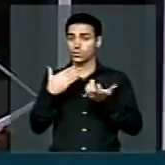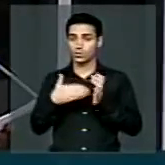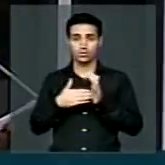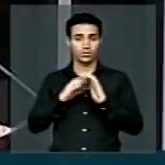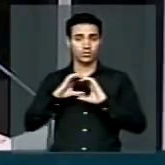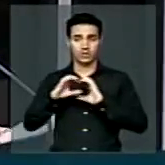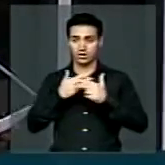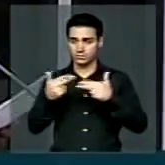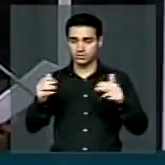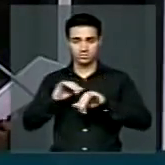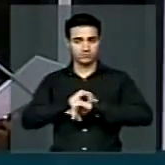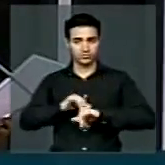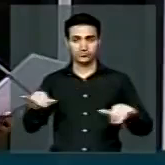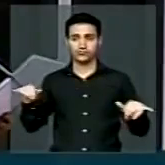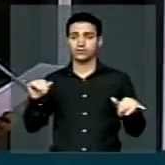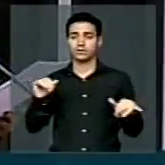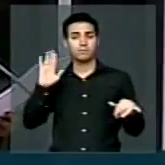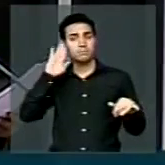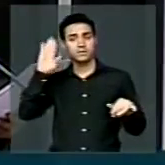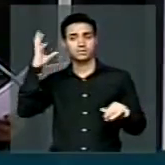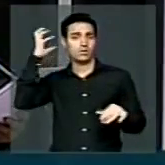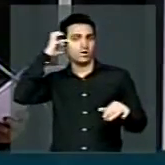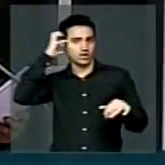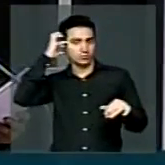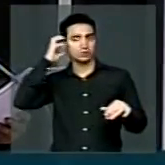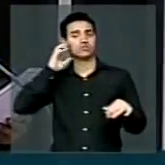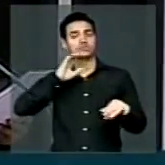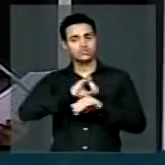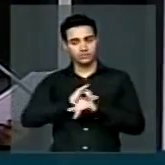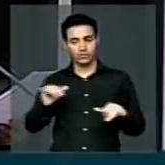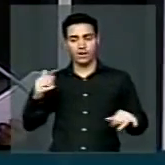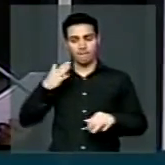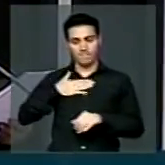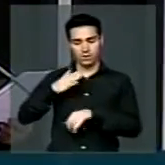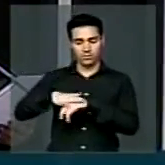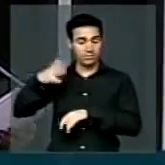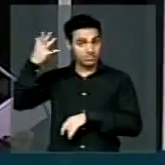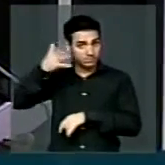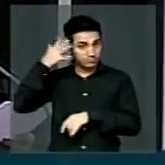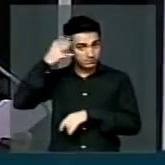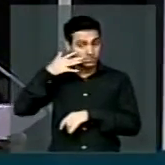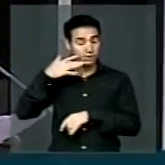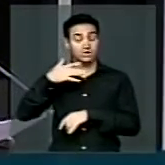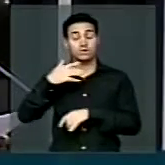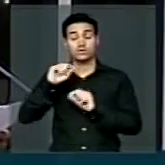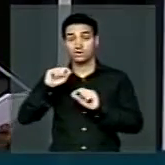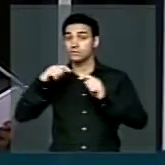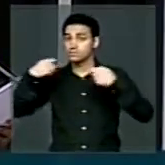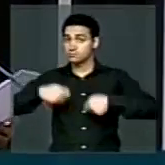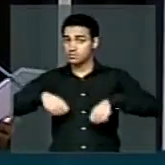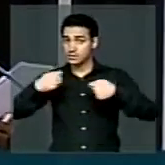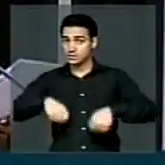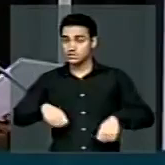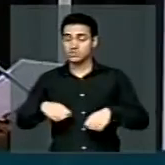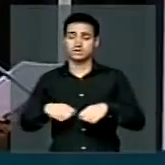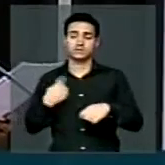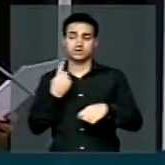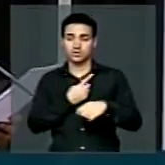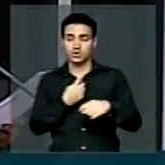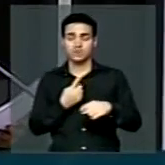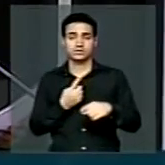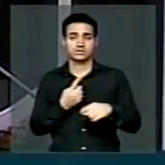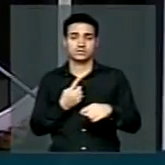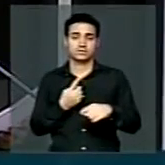da Casa, principalmente a Voz do Brasil, divulgassem o meu pronunciamento a respeito da necessidade de estabelecermos,